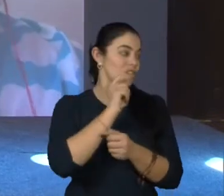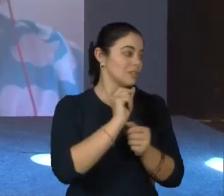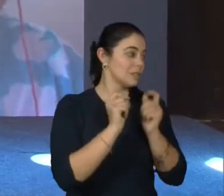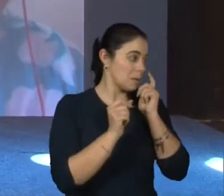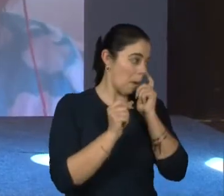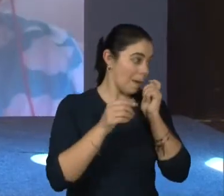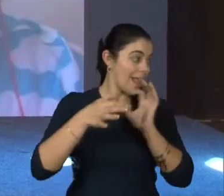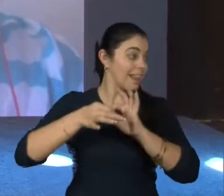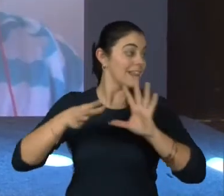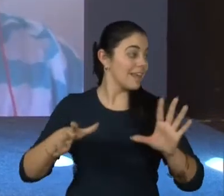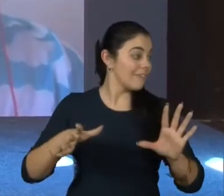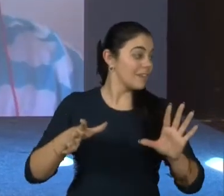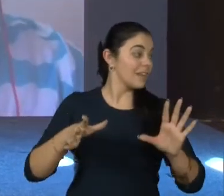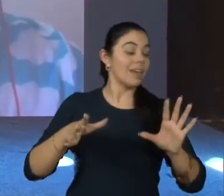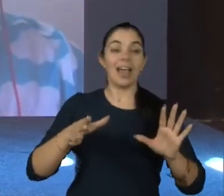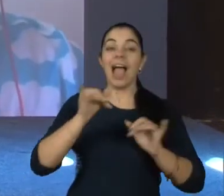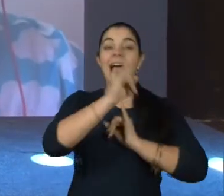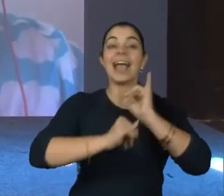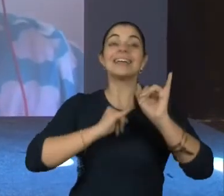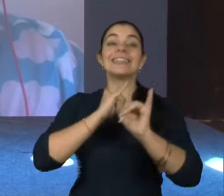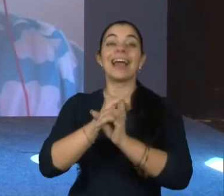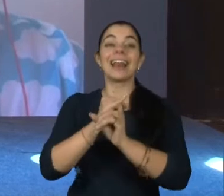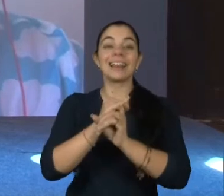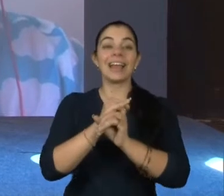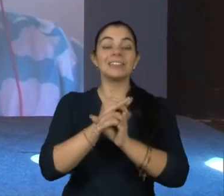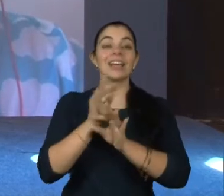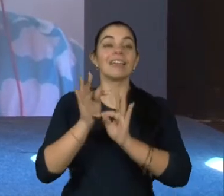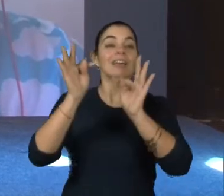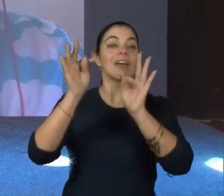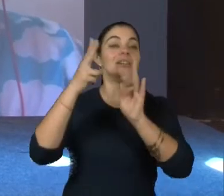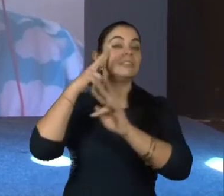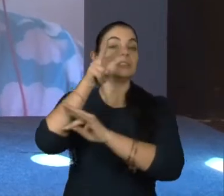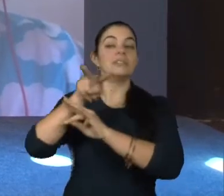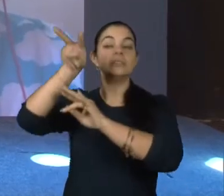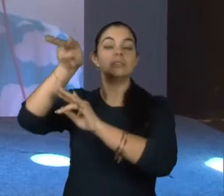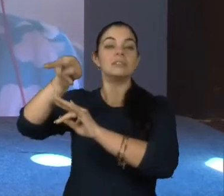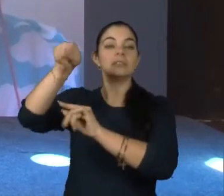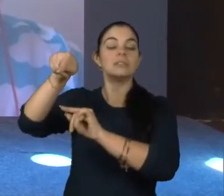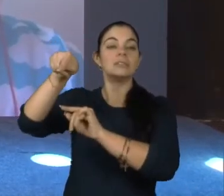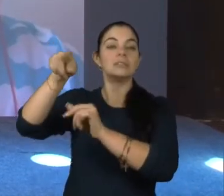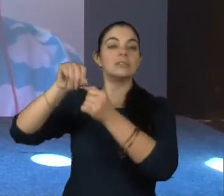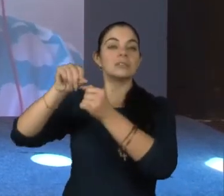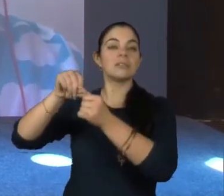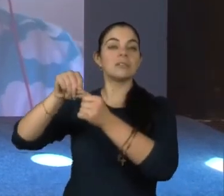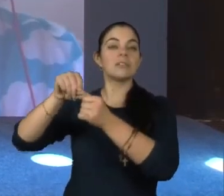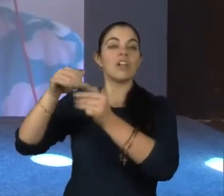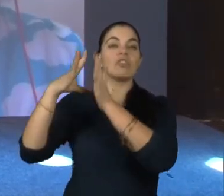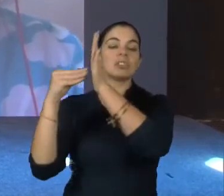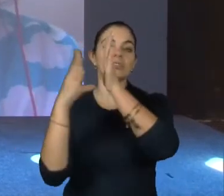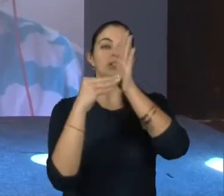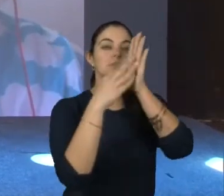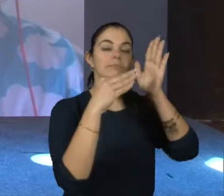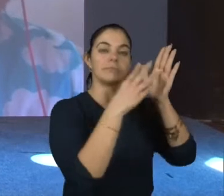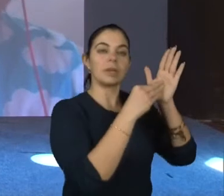é livre, a internet, ela, infelizmente, às vezes, ela torna uma prisão para outro, uma vez que ela quer que você se molde conforme